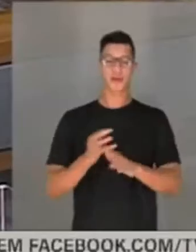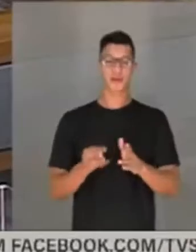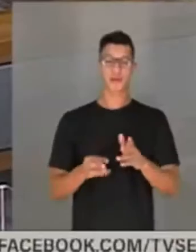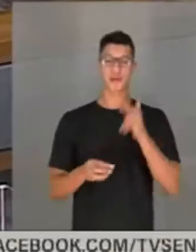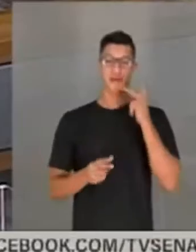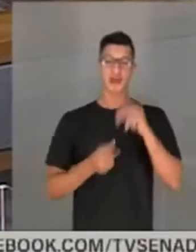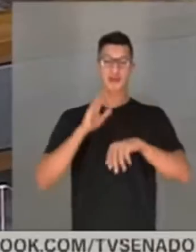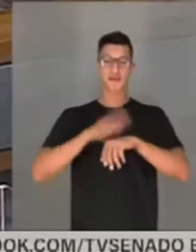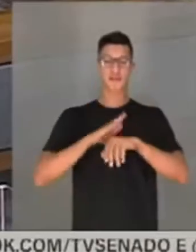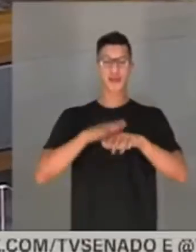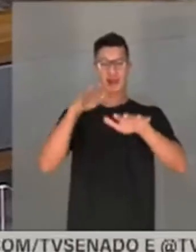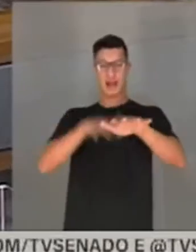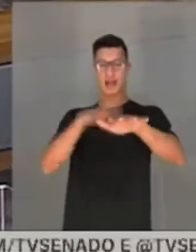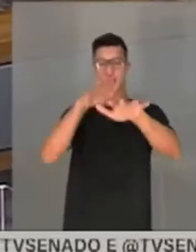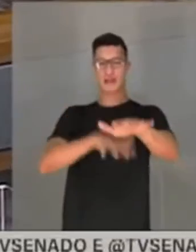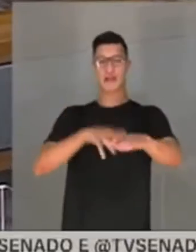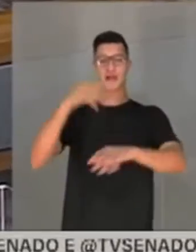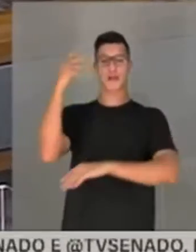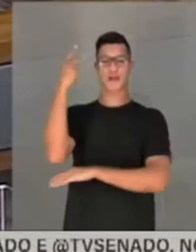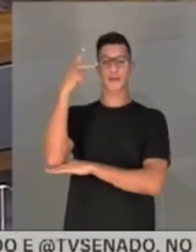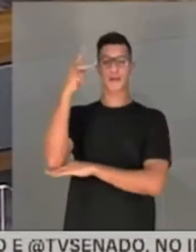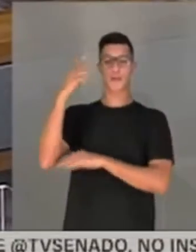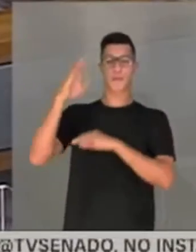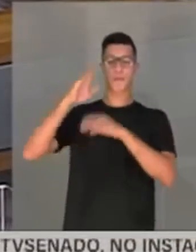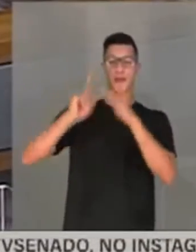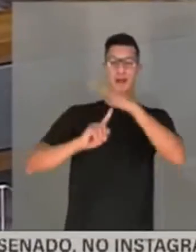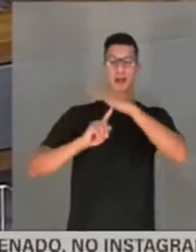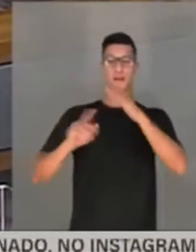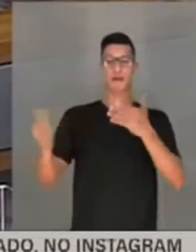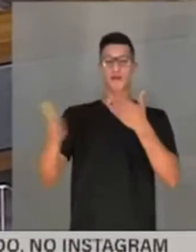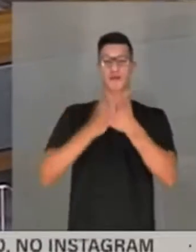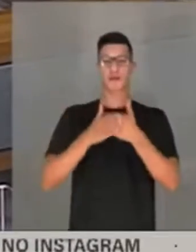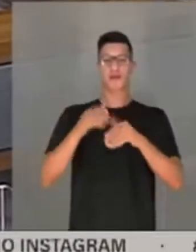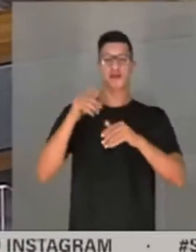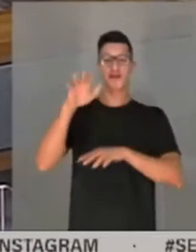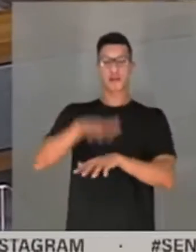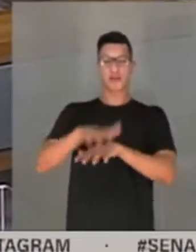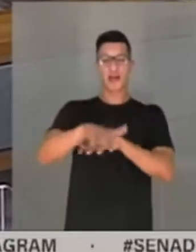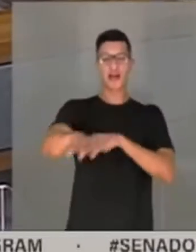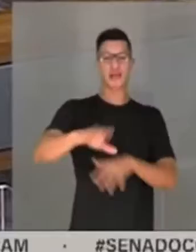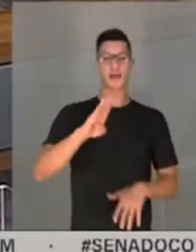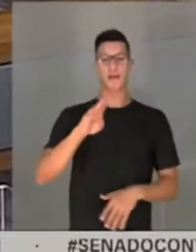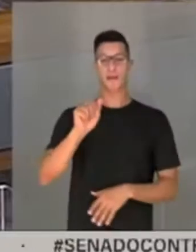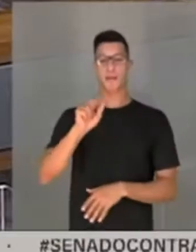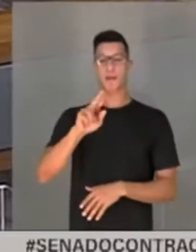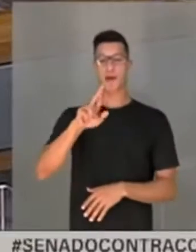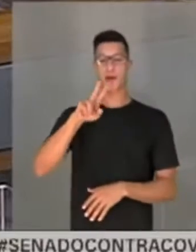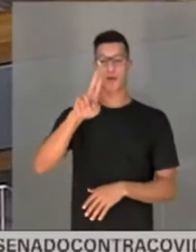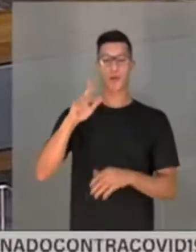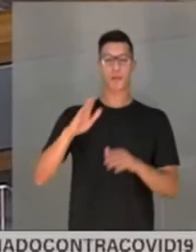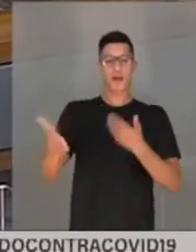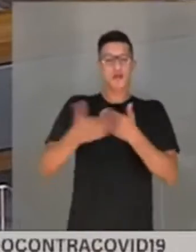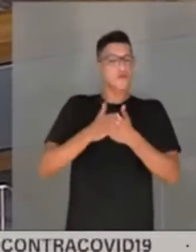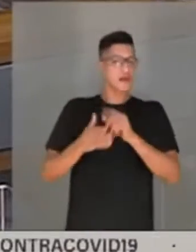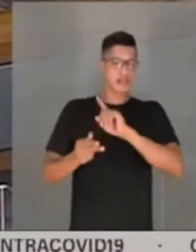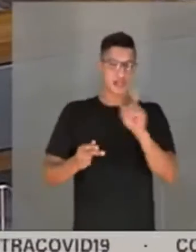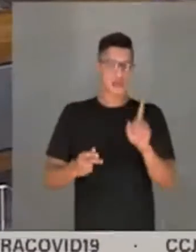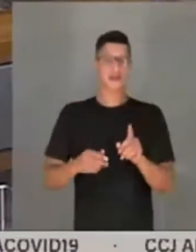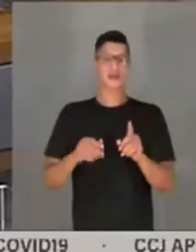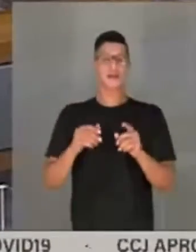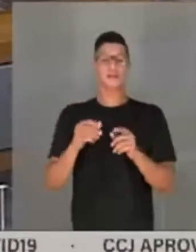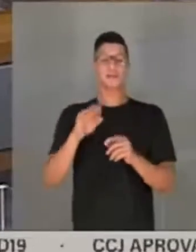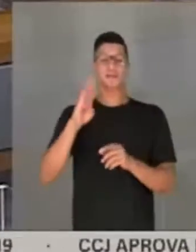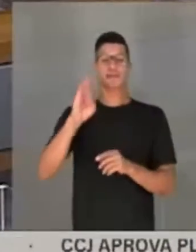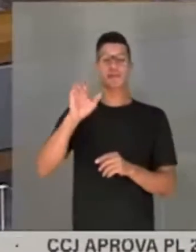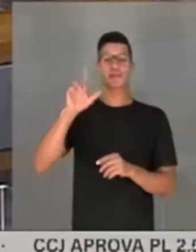Ele fez carreata no Paraná para não fechar o comércio, ele fez carreata em Bauru para não fechar o comércio. Em